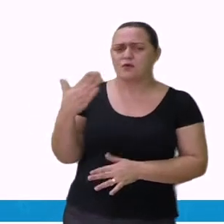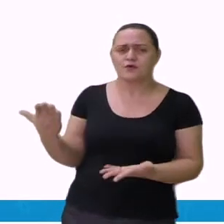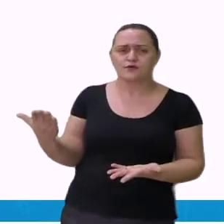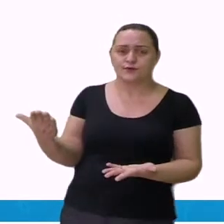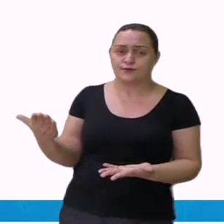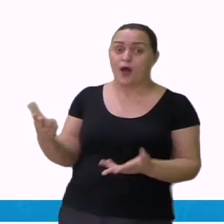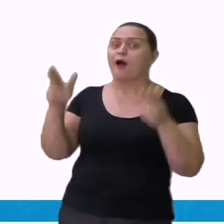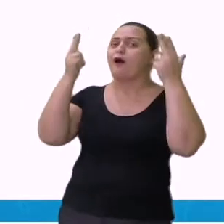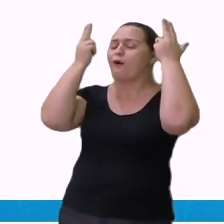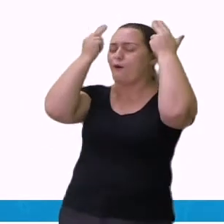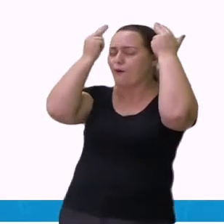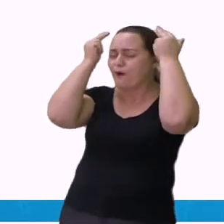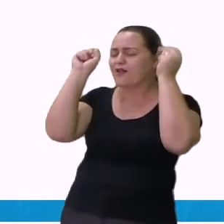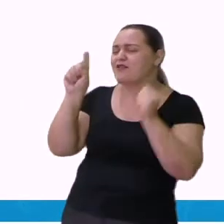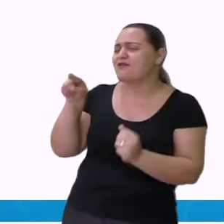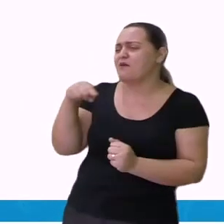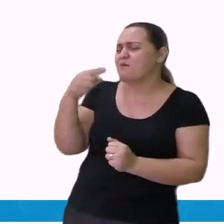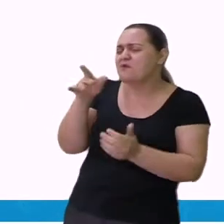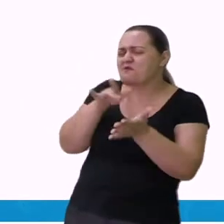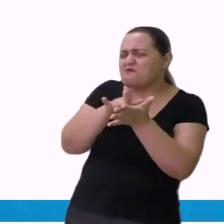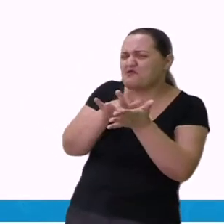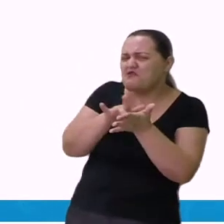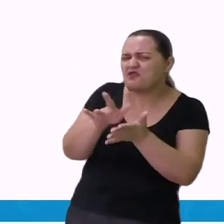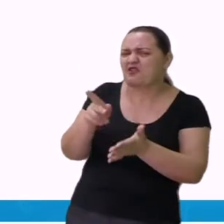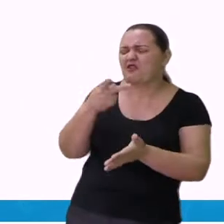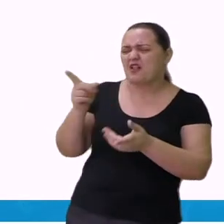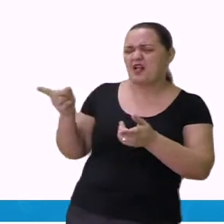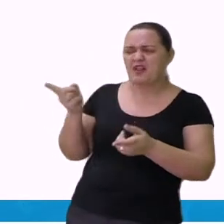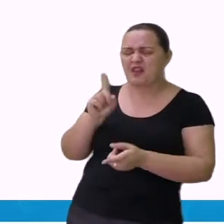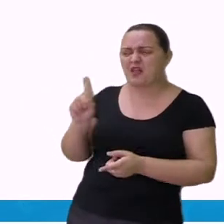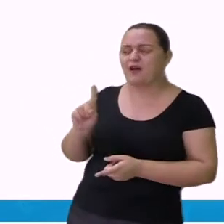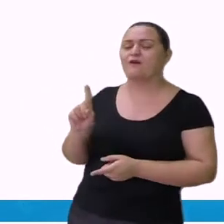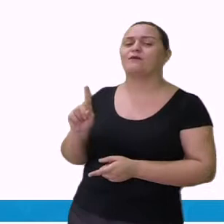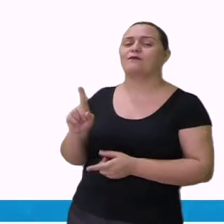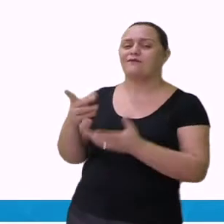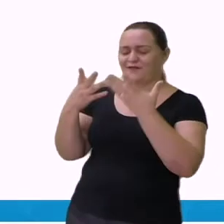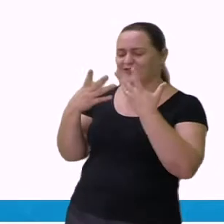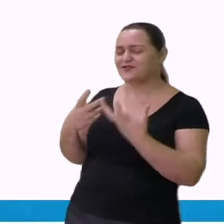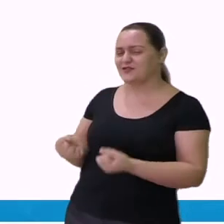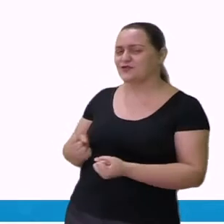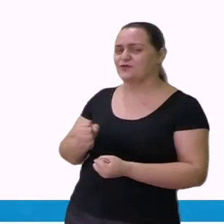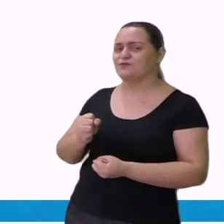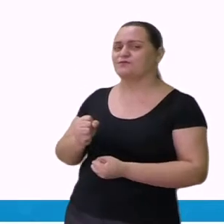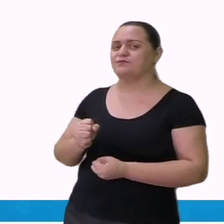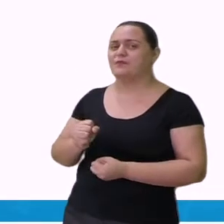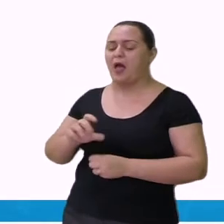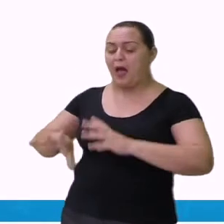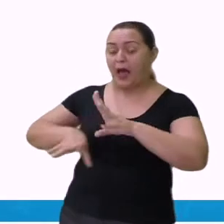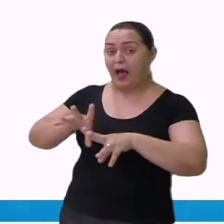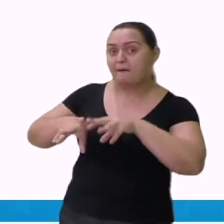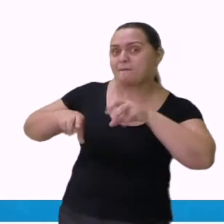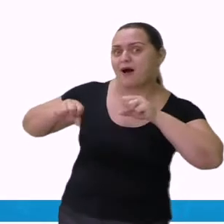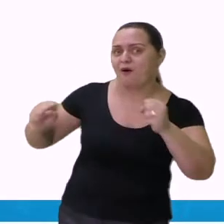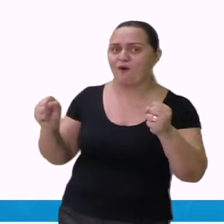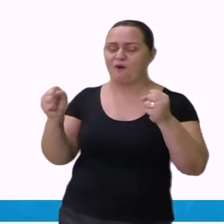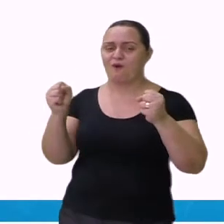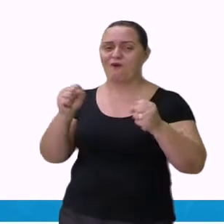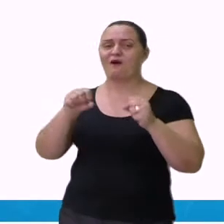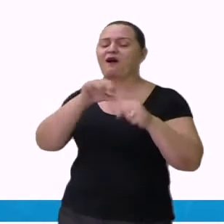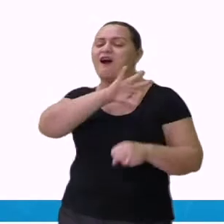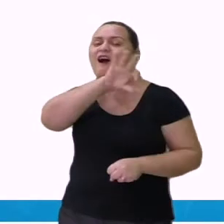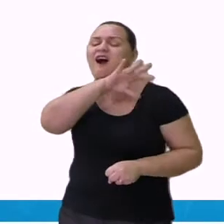fingir que recusava, acabou concordando. Amarrou a danada da onça muito bem